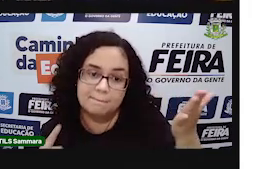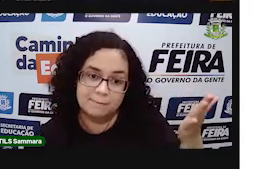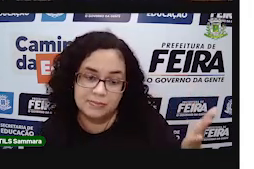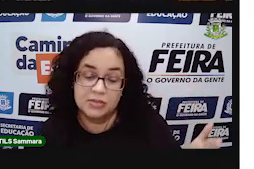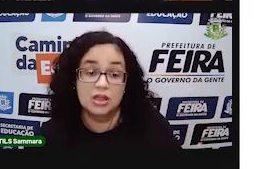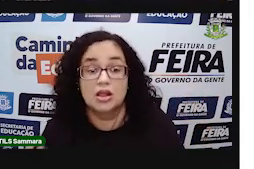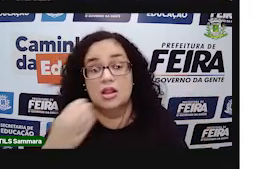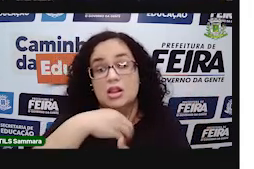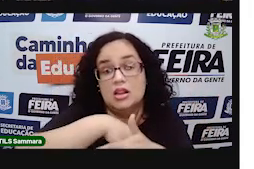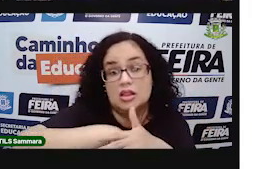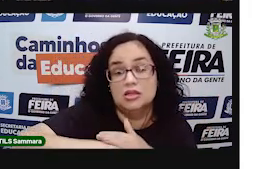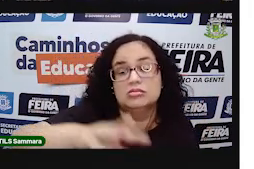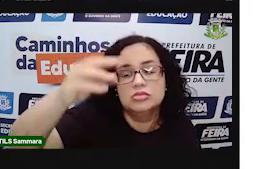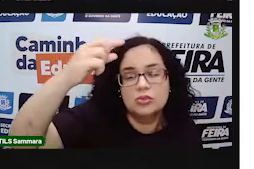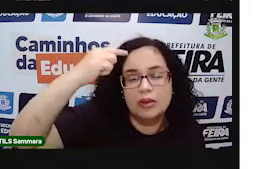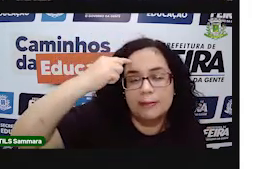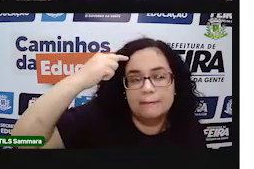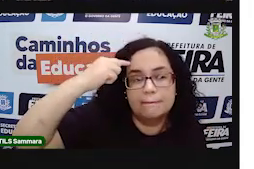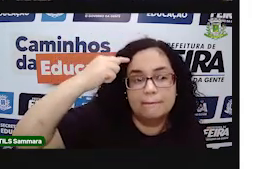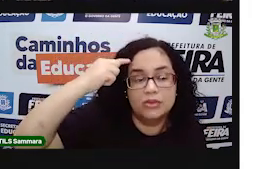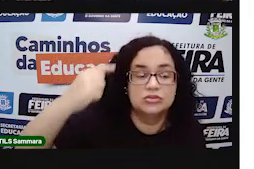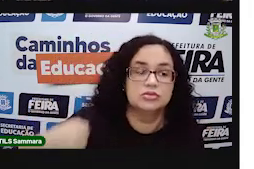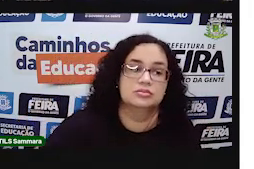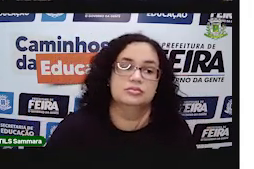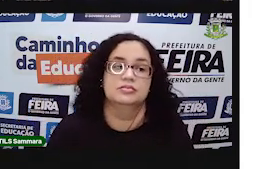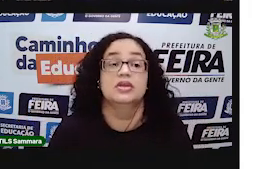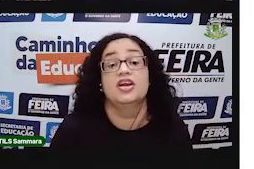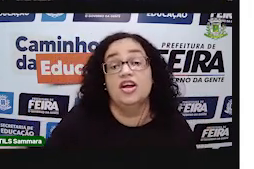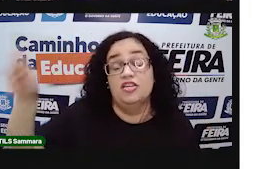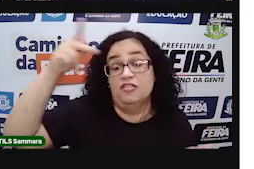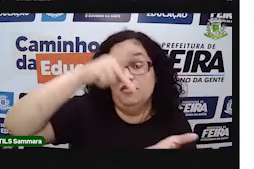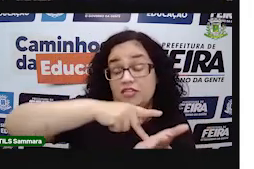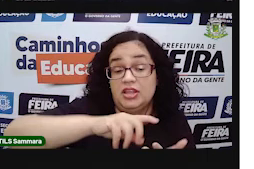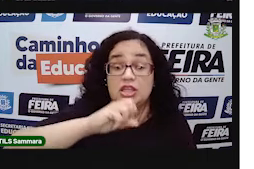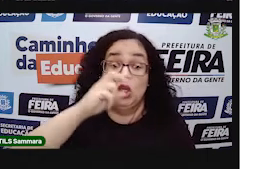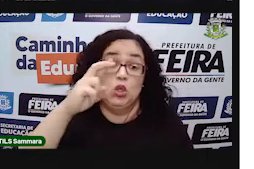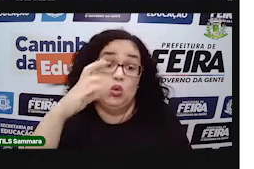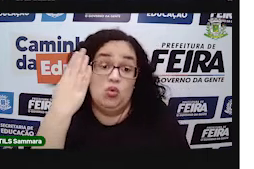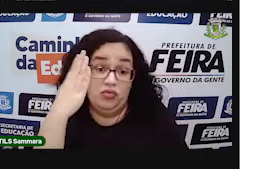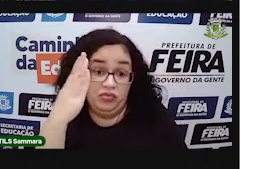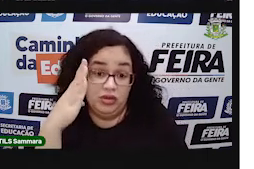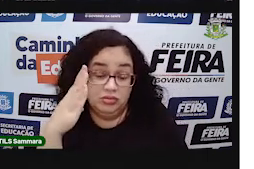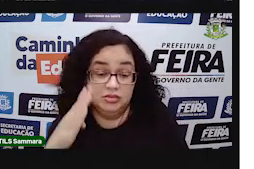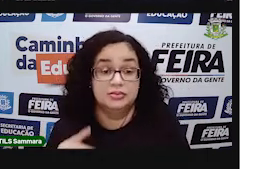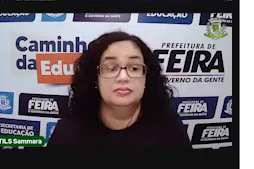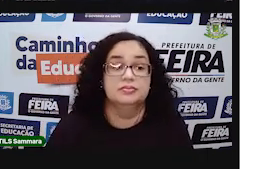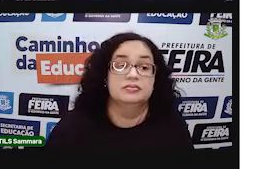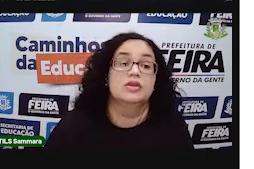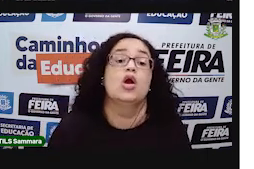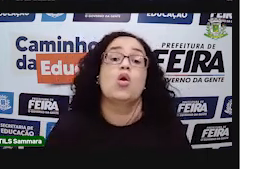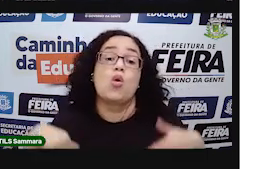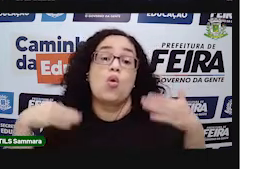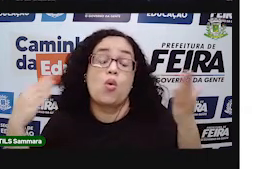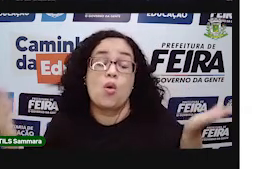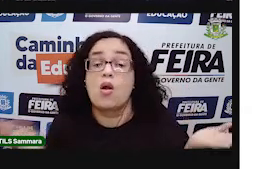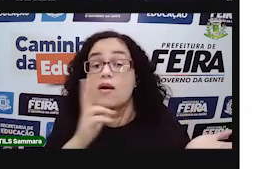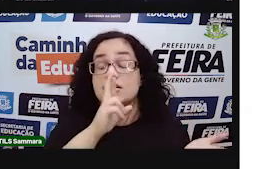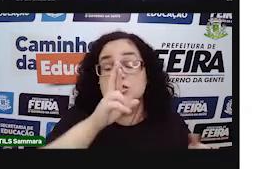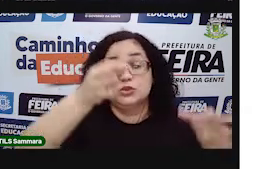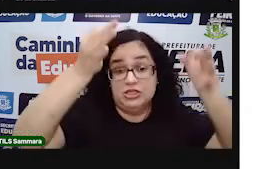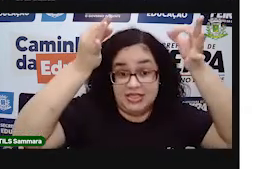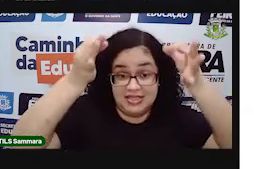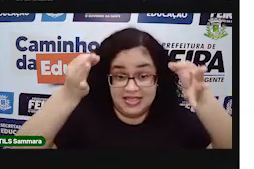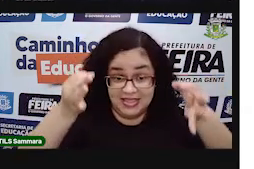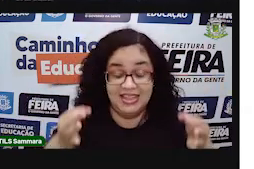ou até mesmo guardar aí na sua mente. Vamos ver? Verdadeiro ou falso? Passando, qual é a resposta